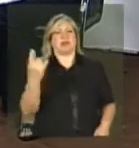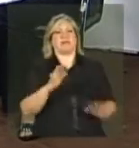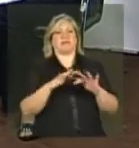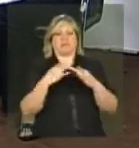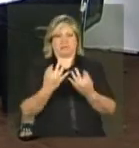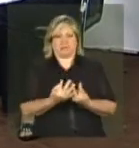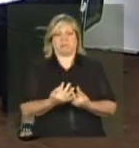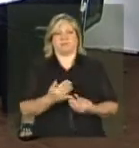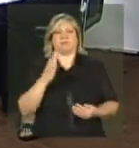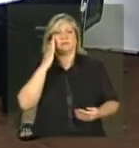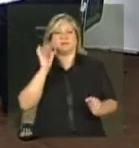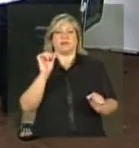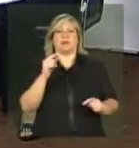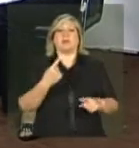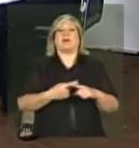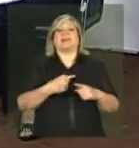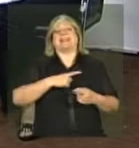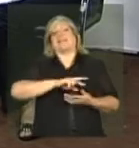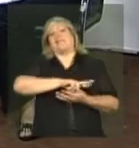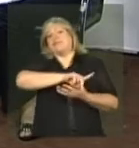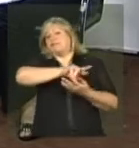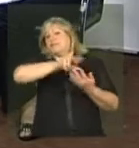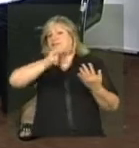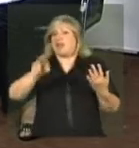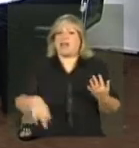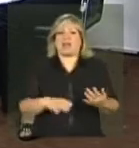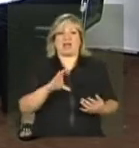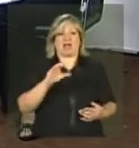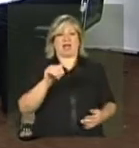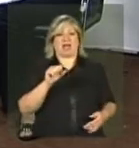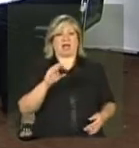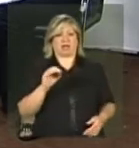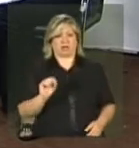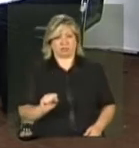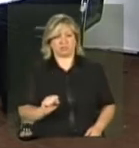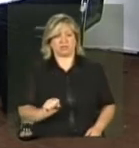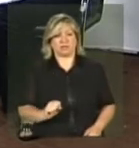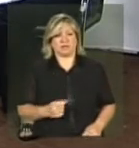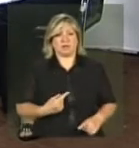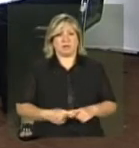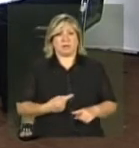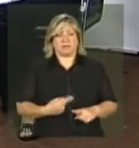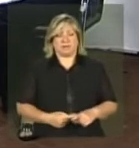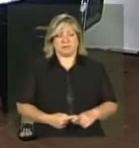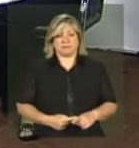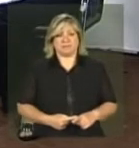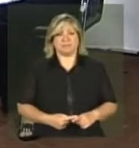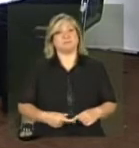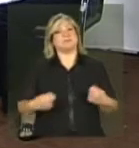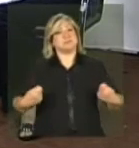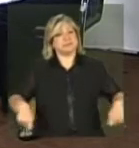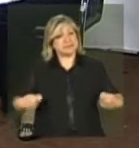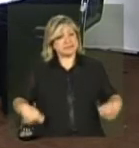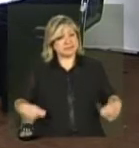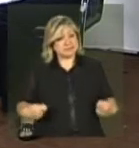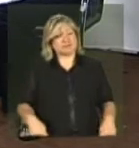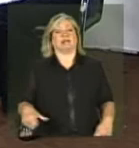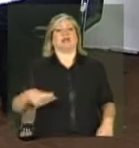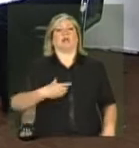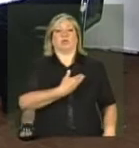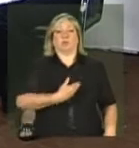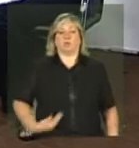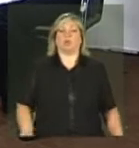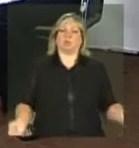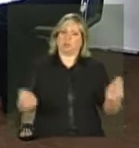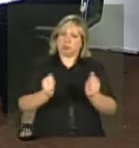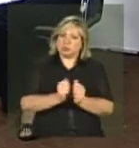como se trata, em muitos casos, de situações de vulnerabilidades, como bem a Socorro colocou, é necessário que o poder público esteja junto,